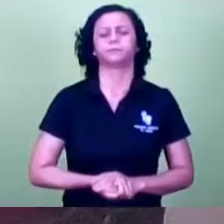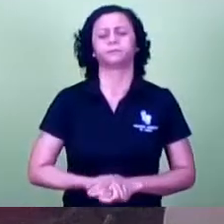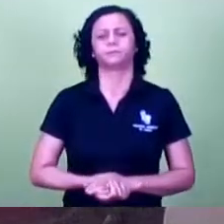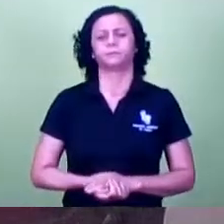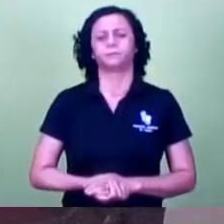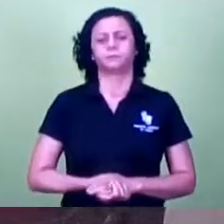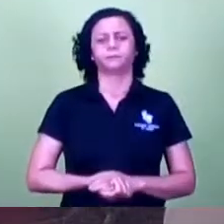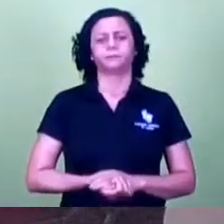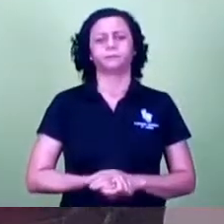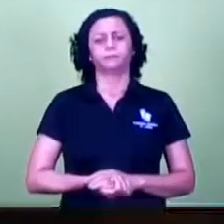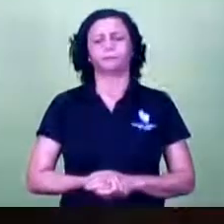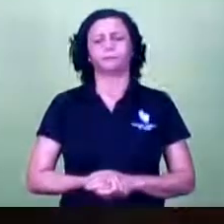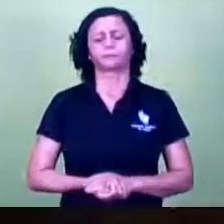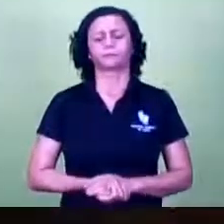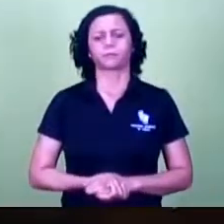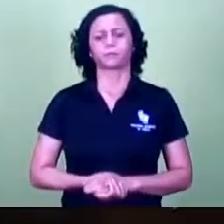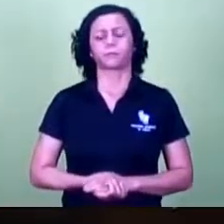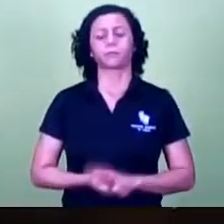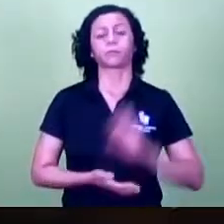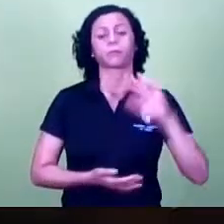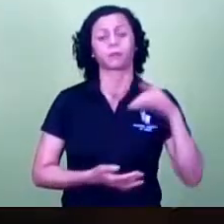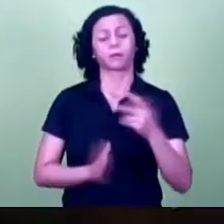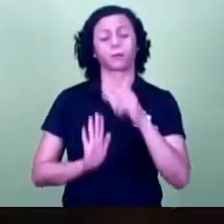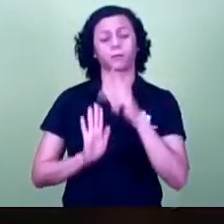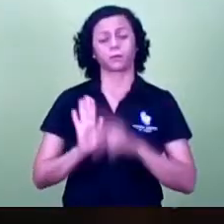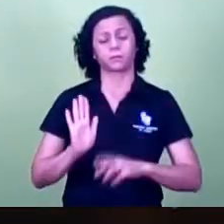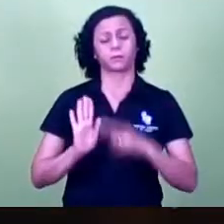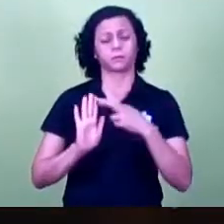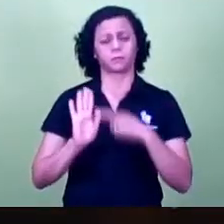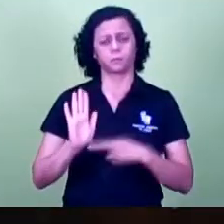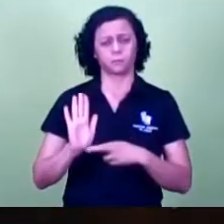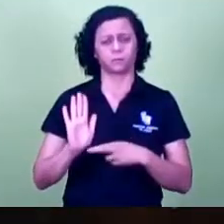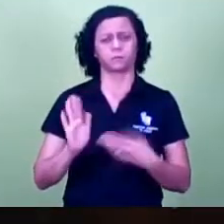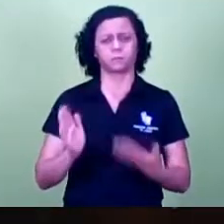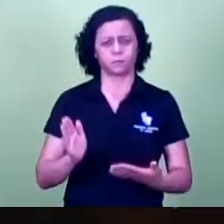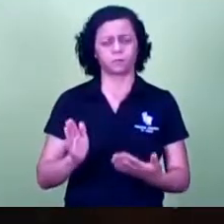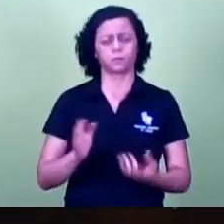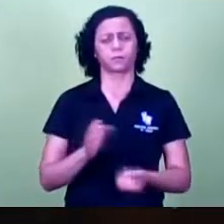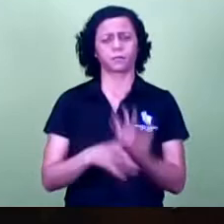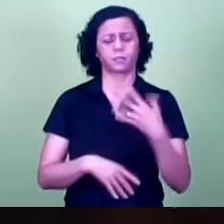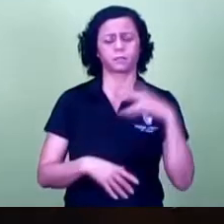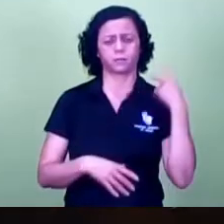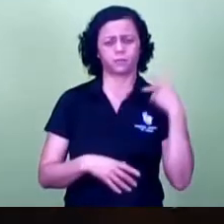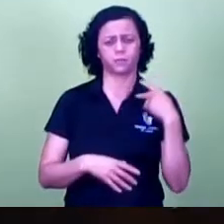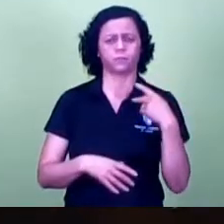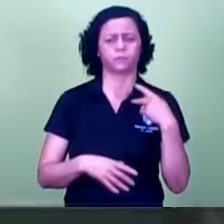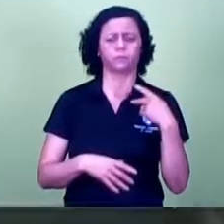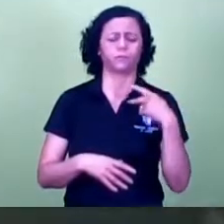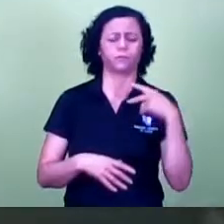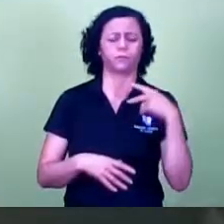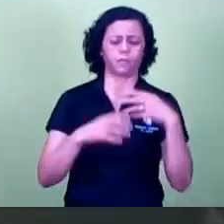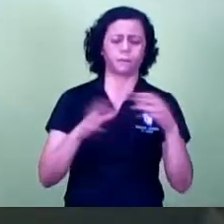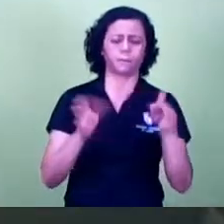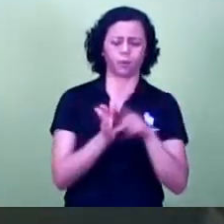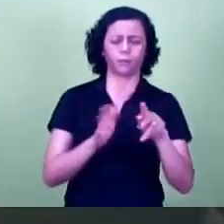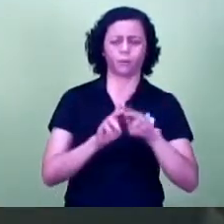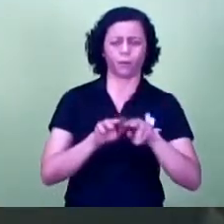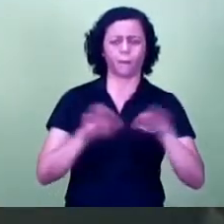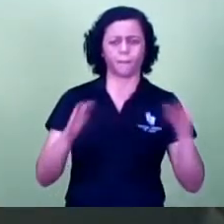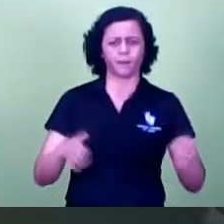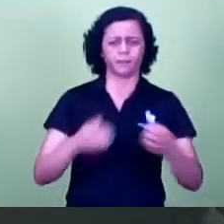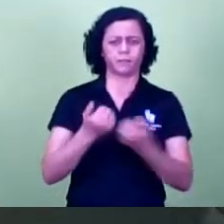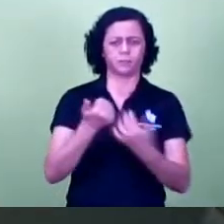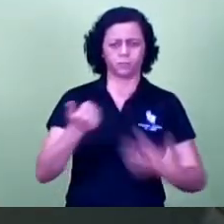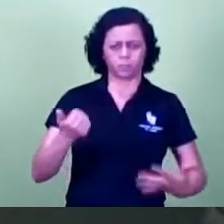Sr. Presidente Quintão, projeto de resolução, autoria, mesa diretora. Criou o Centro